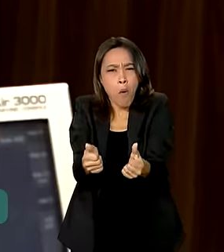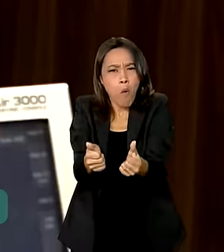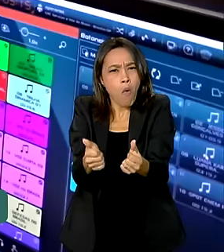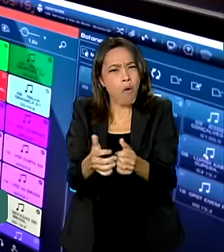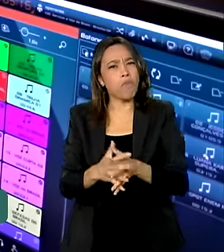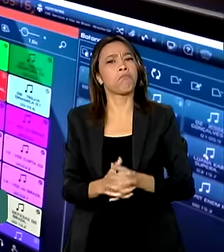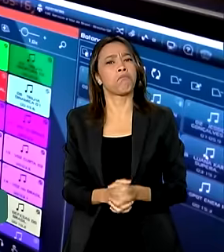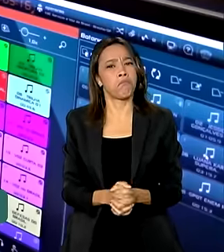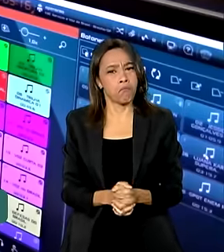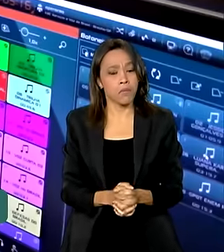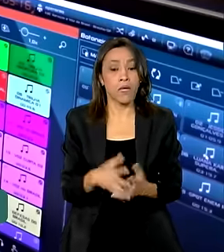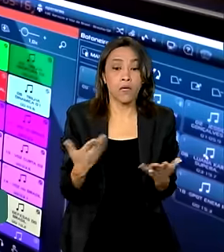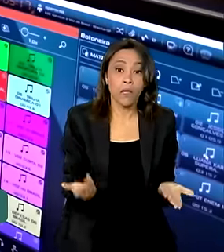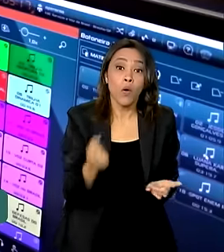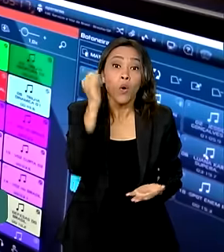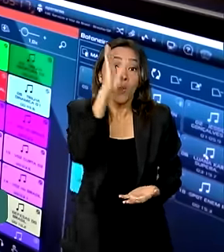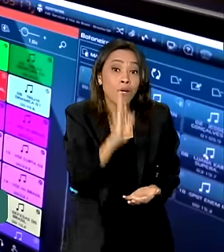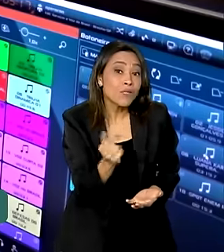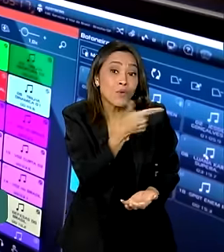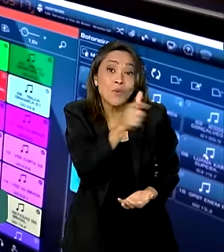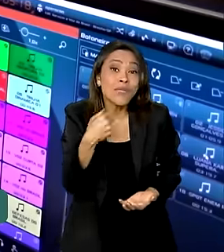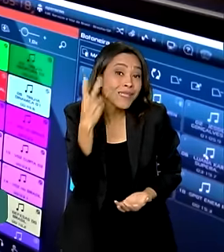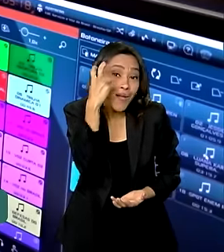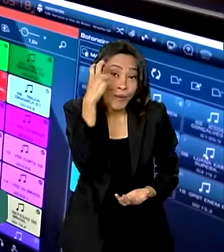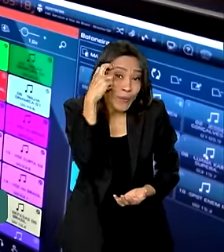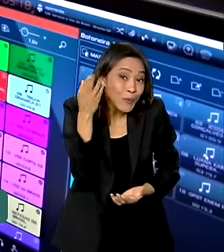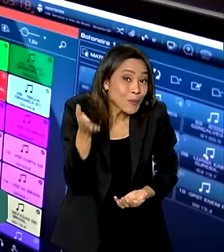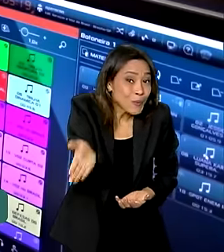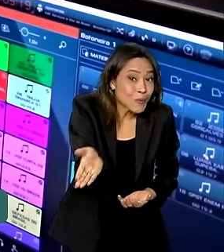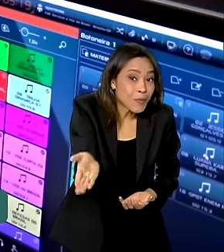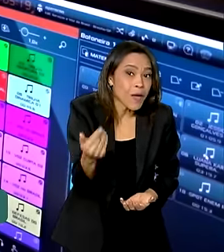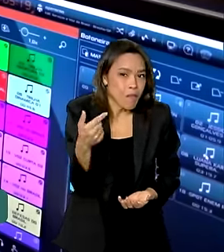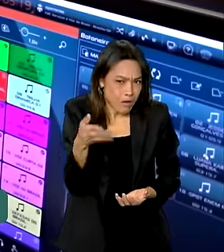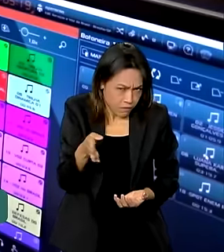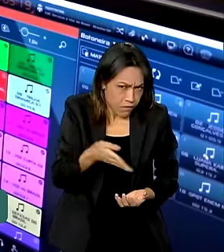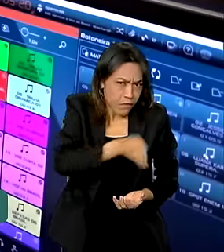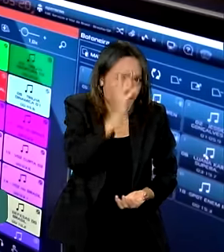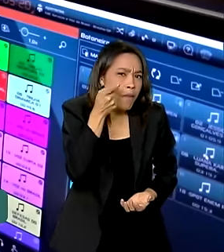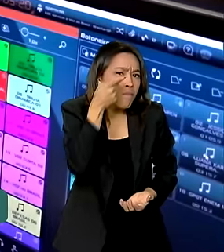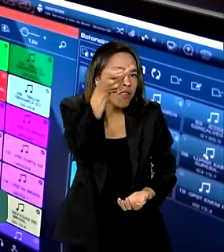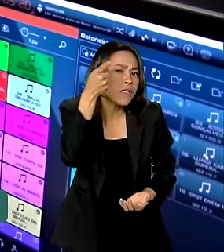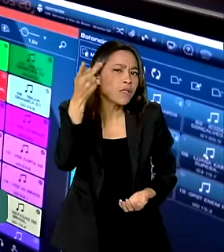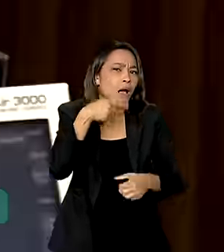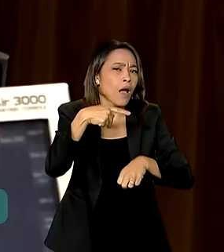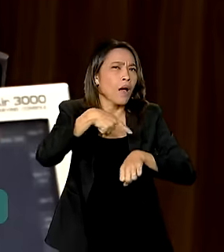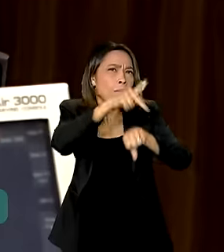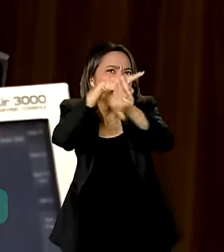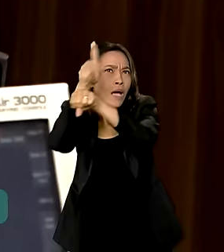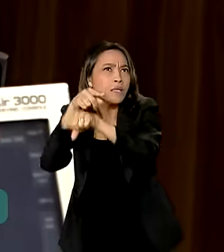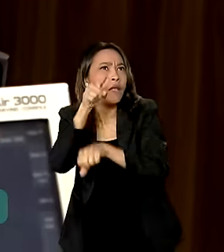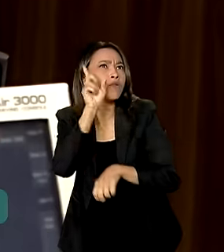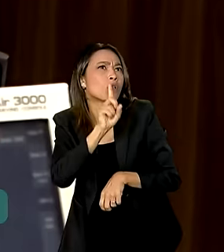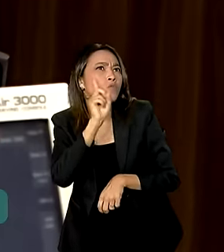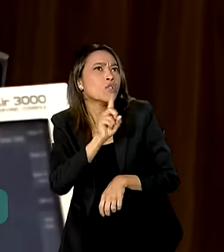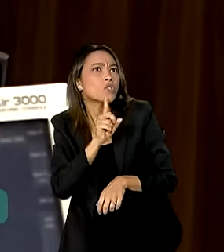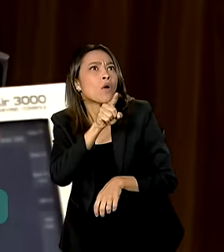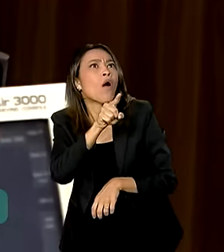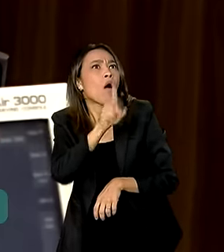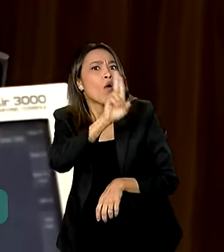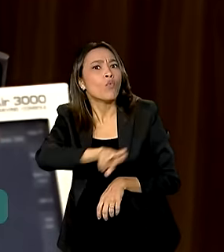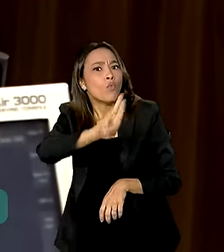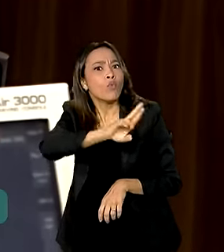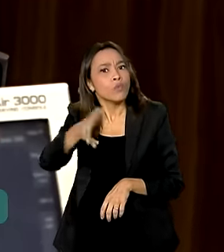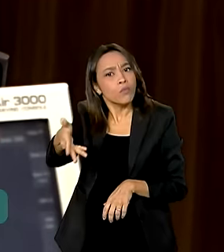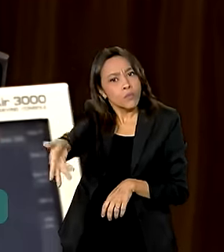projeto. O Brasil não tem muita cultura da metodologia industrial, mas quando você vai a outros países, semelhança dos Estados Unidos, é um mercado que é muito pulsante da metodologia